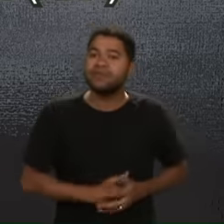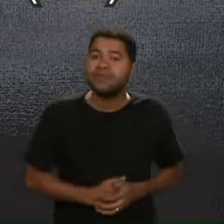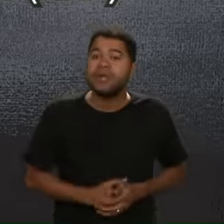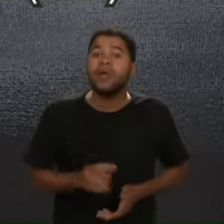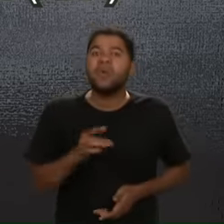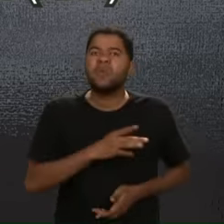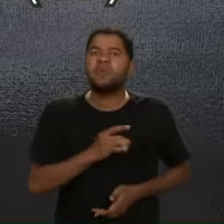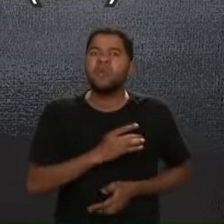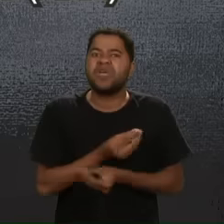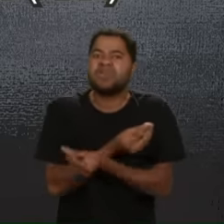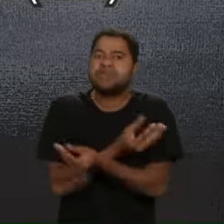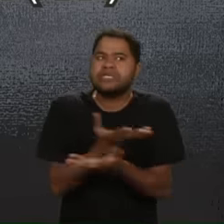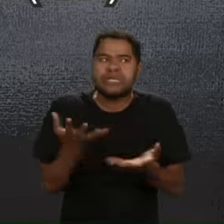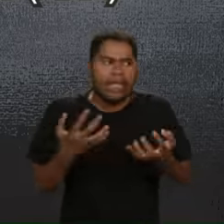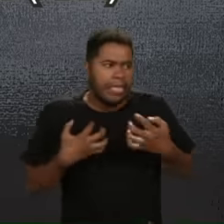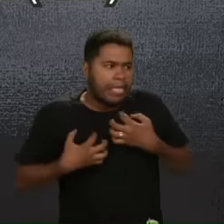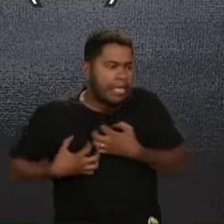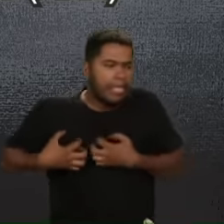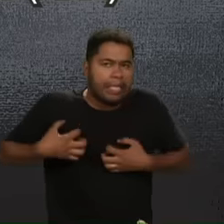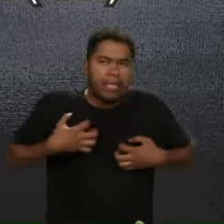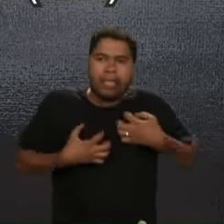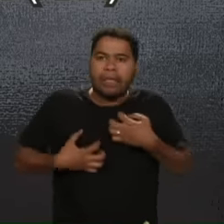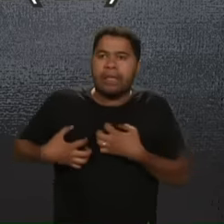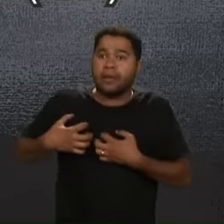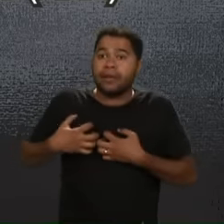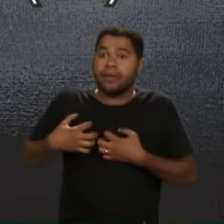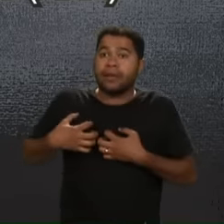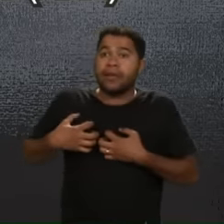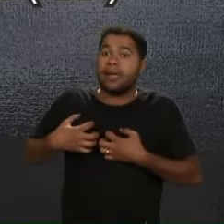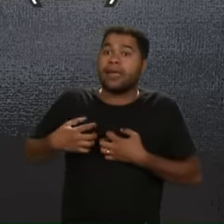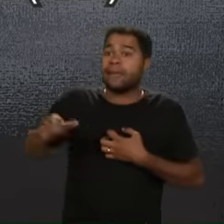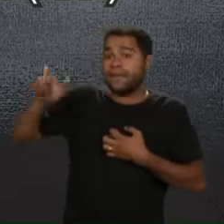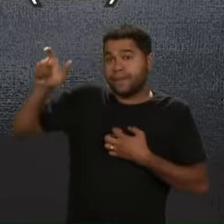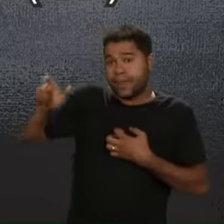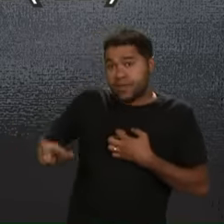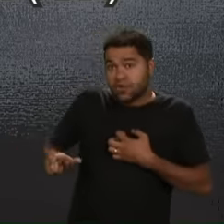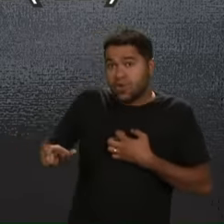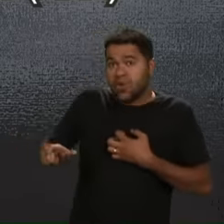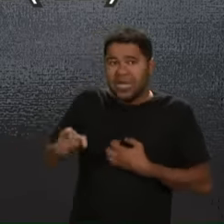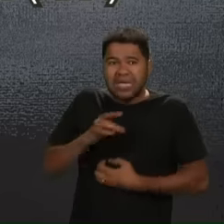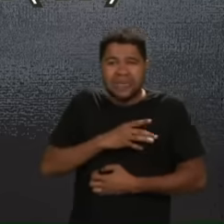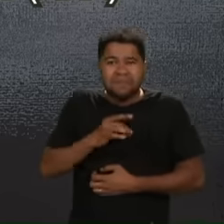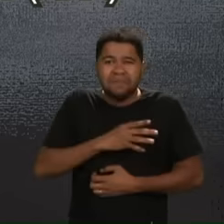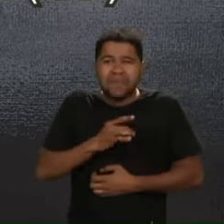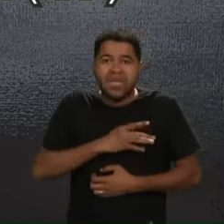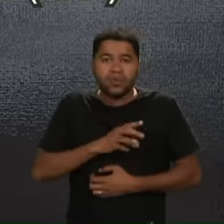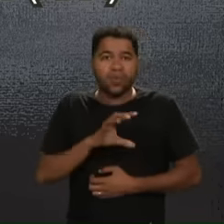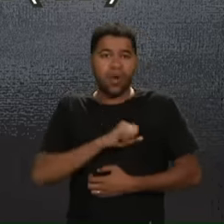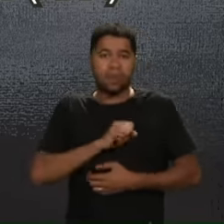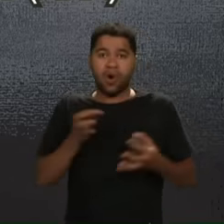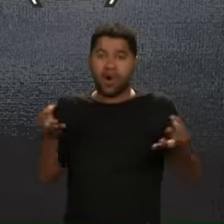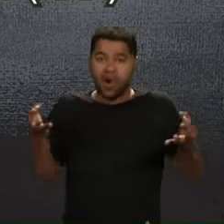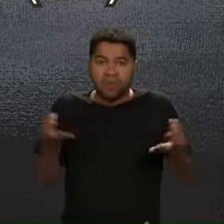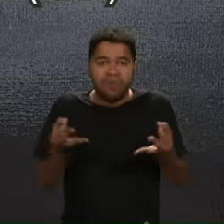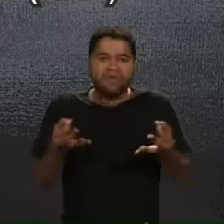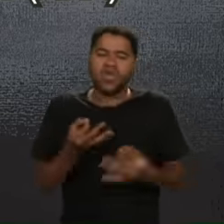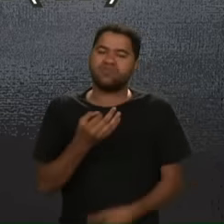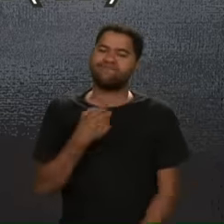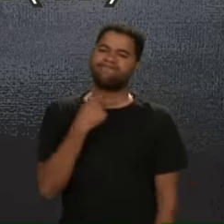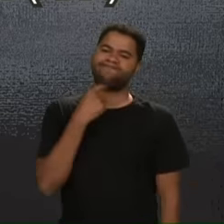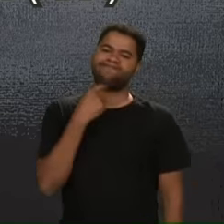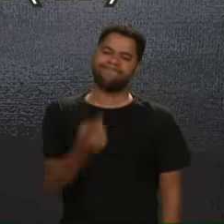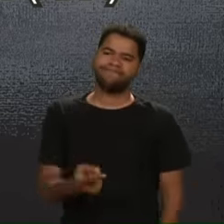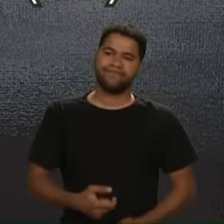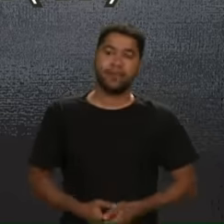medo produz tormento Logo aquele que teme Não é aperfeiçoado no amor